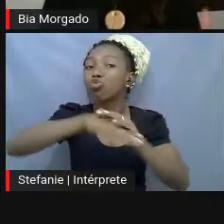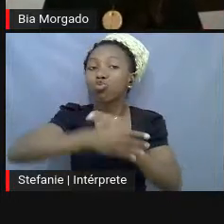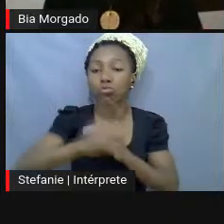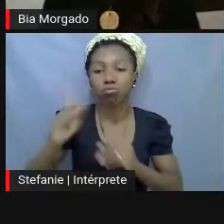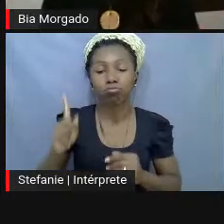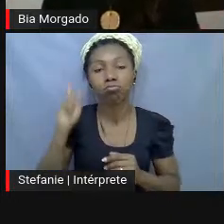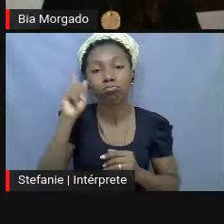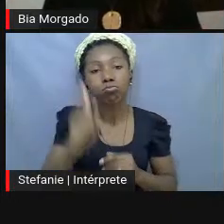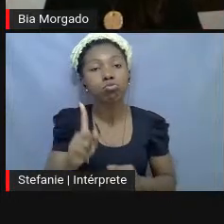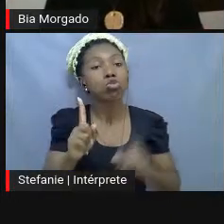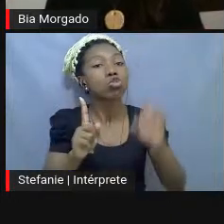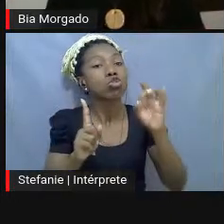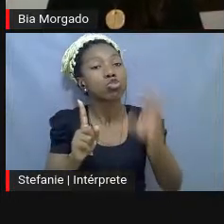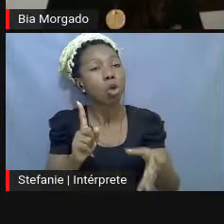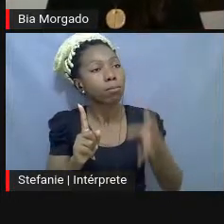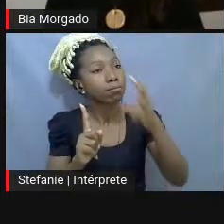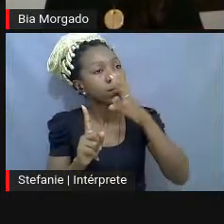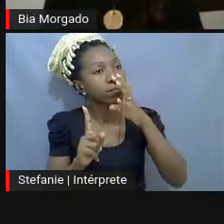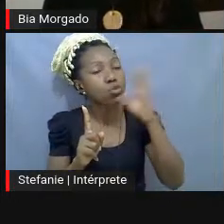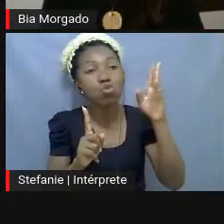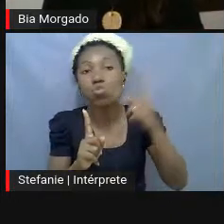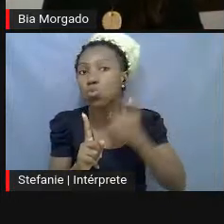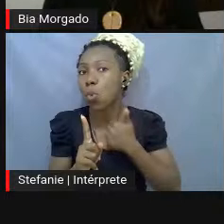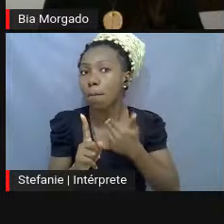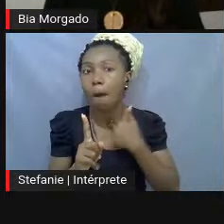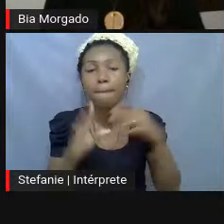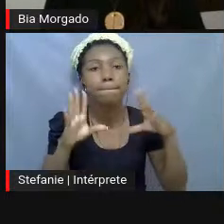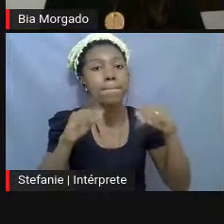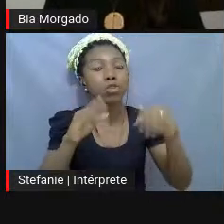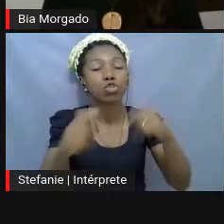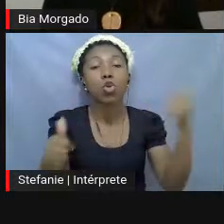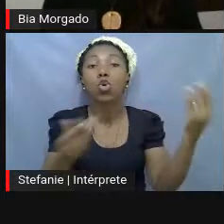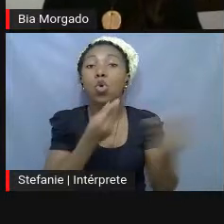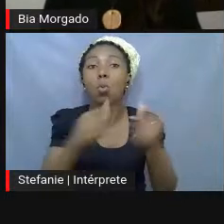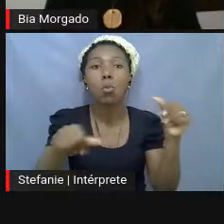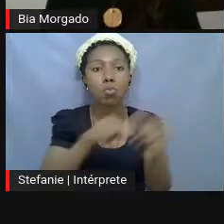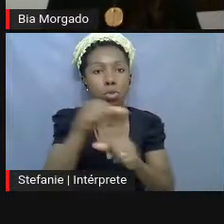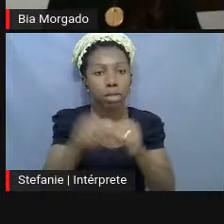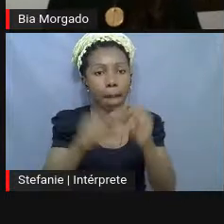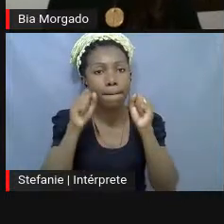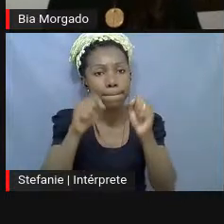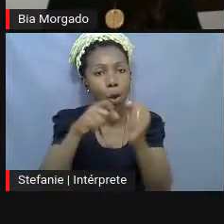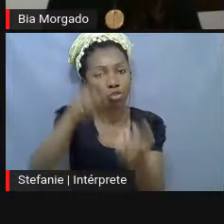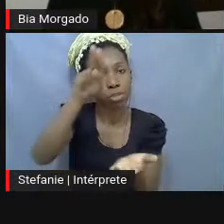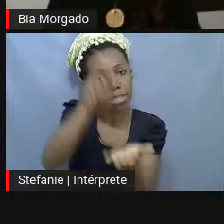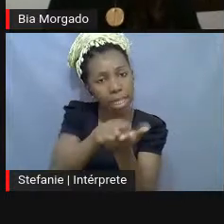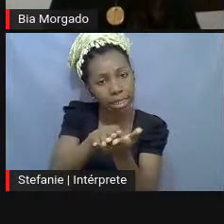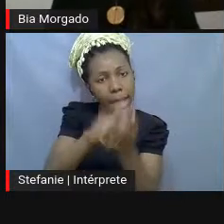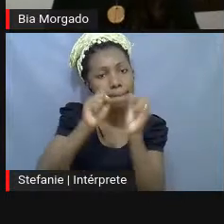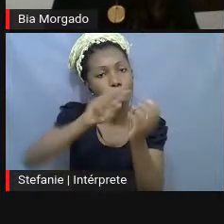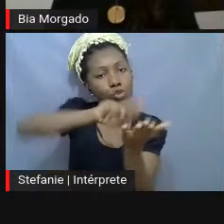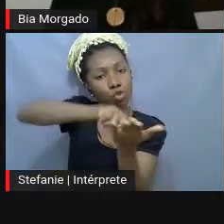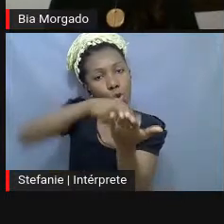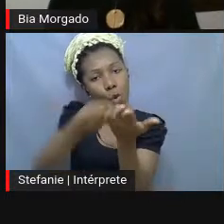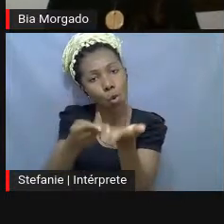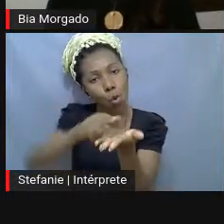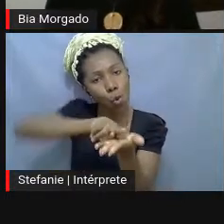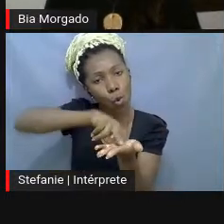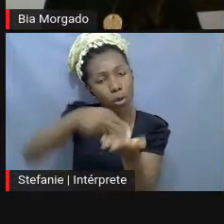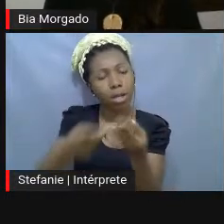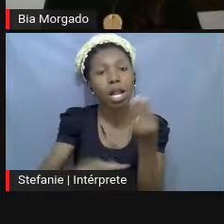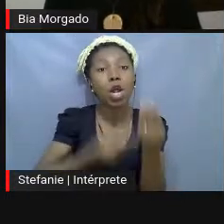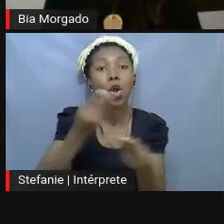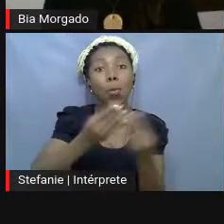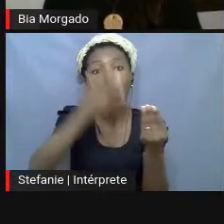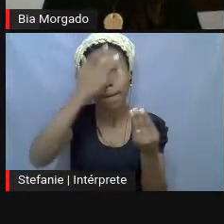é permitido deitar e rolar, como despertar a coragem do público de permanecer no espaço expositivo e inventar essas novas